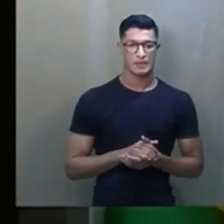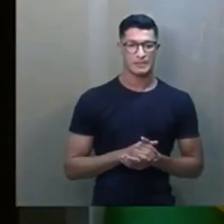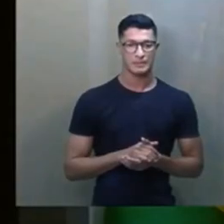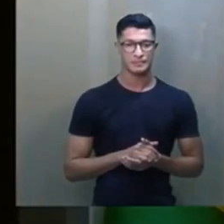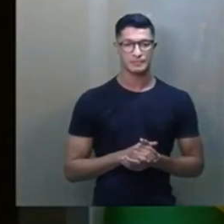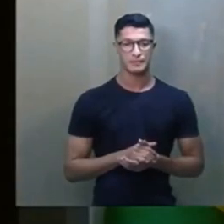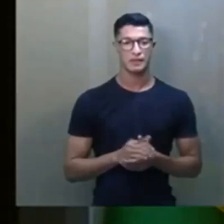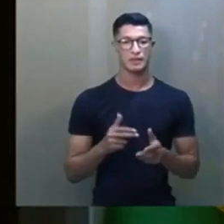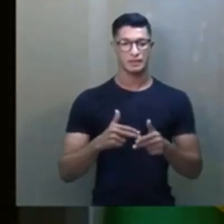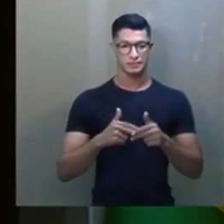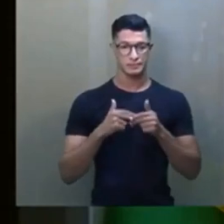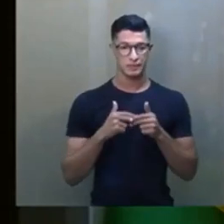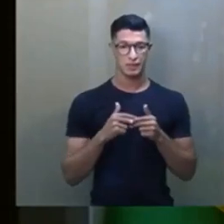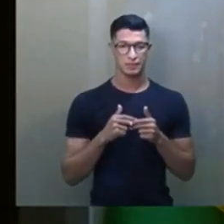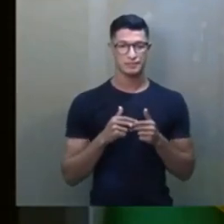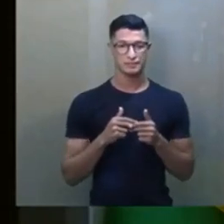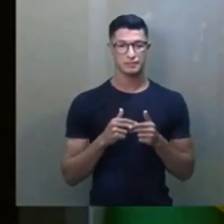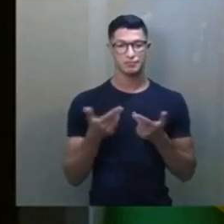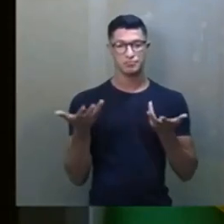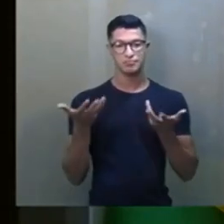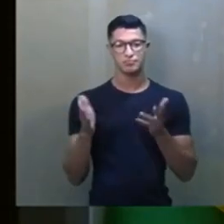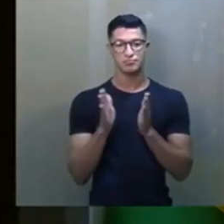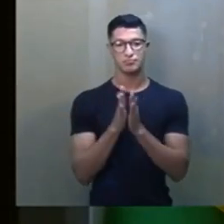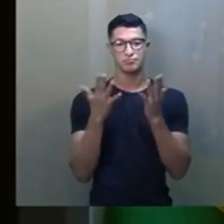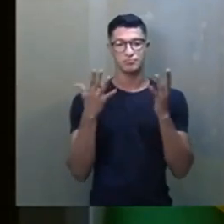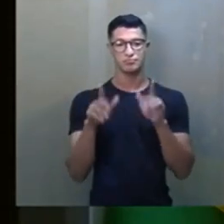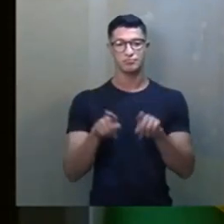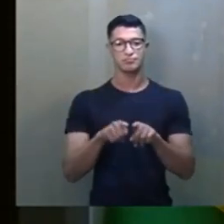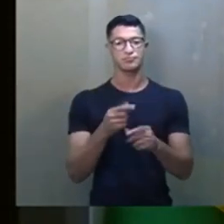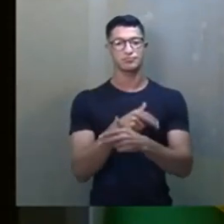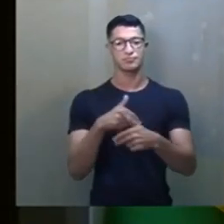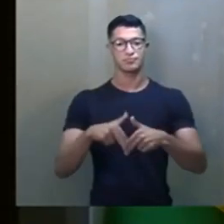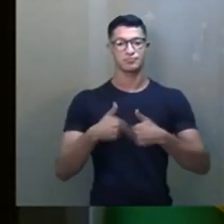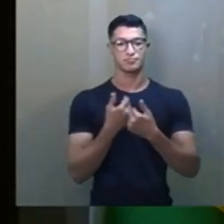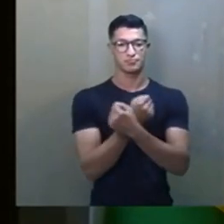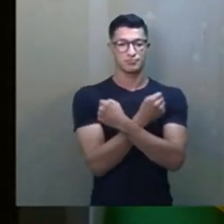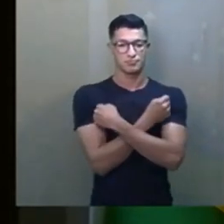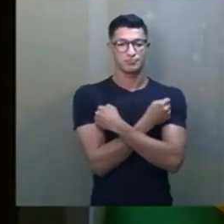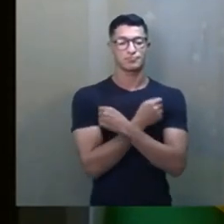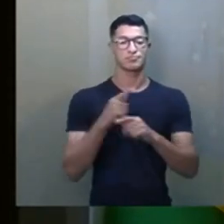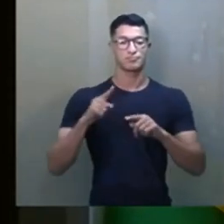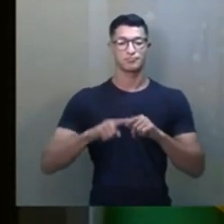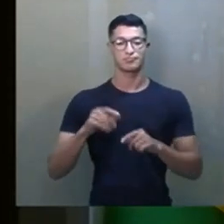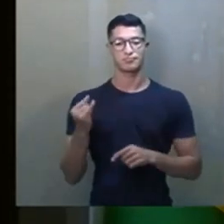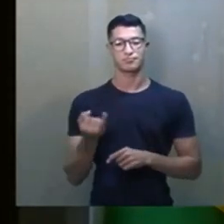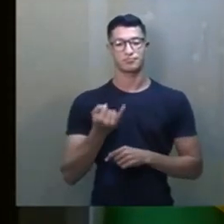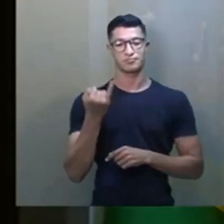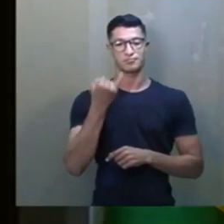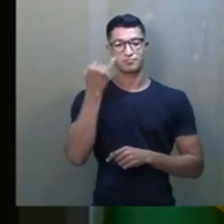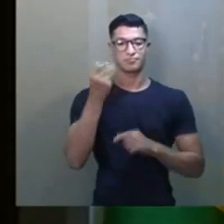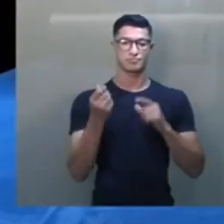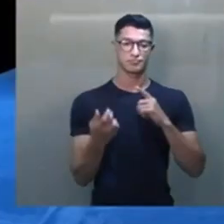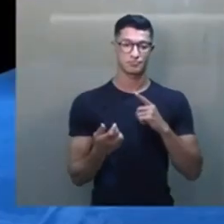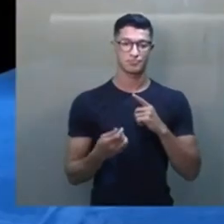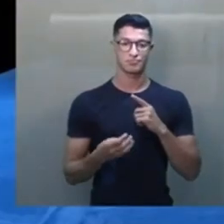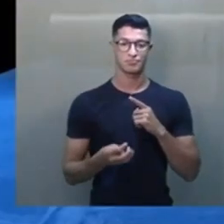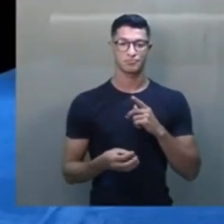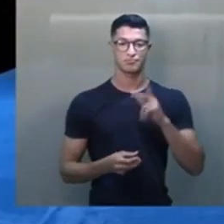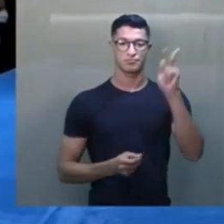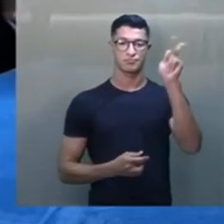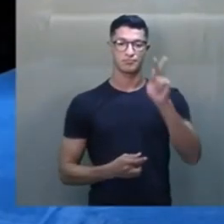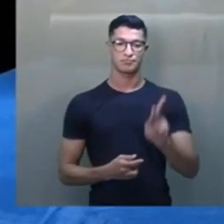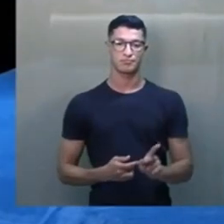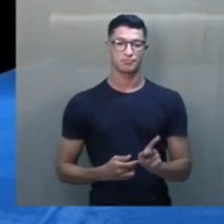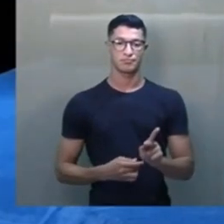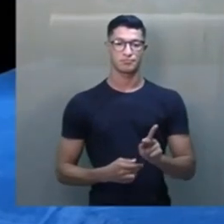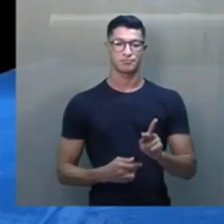E por isso, senador Girão, quero parabenizá-lo também por abraçar essa causa importante, não é? Da paz